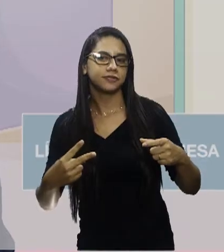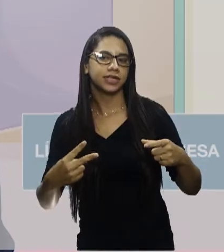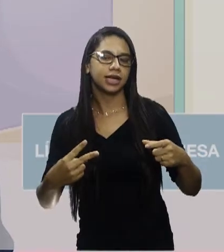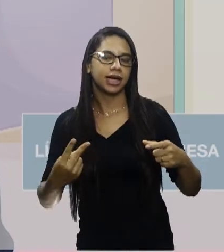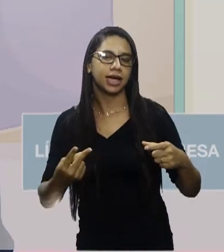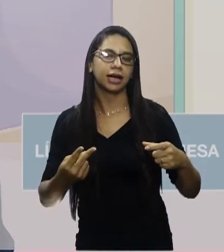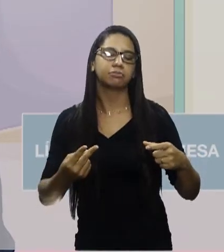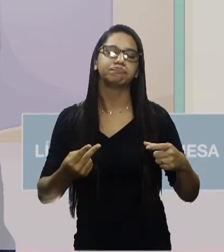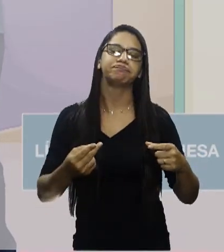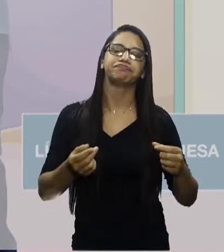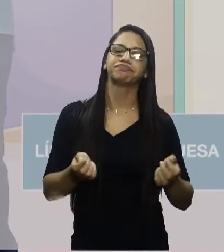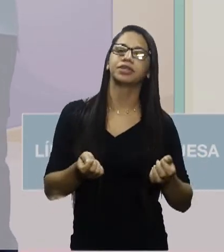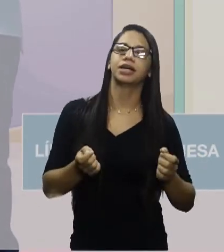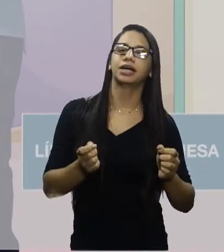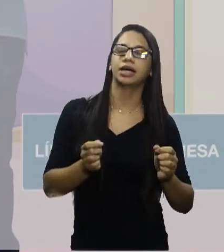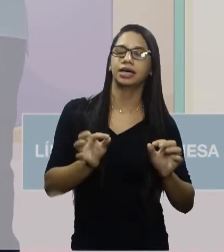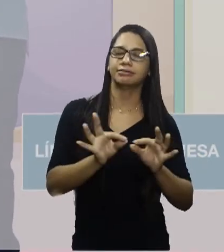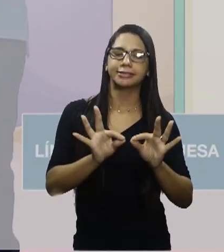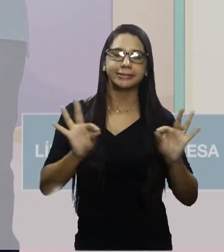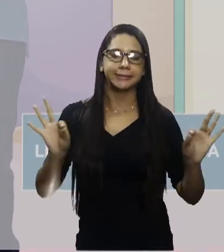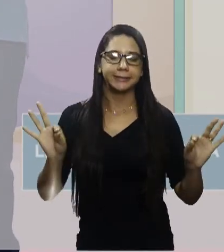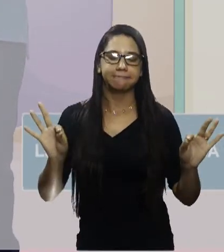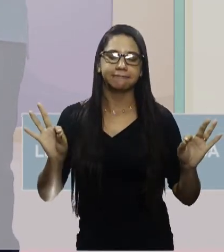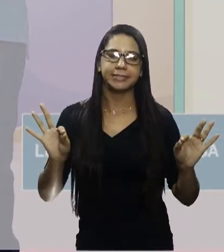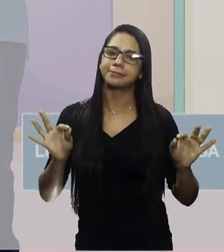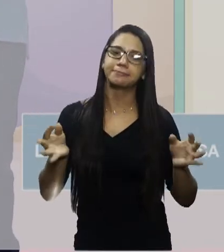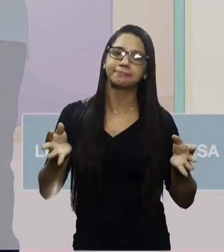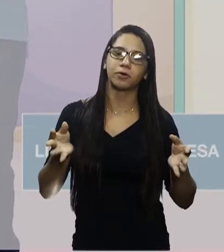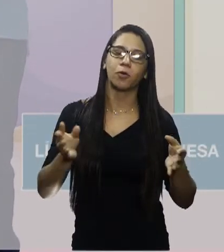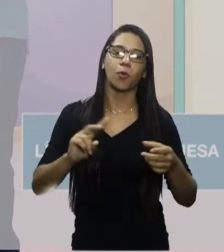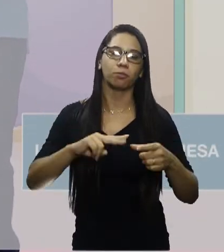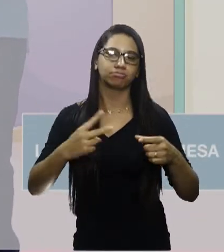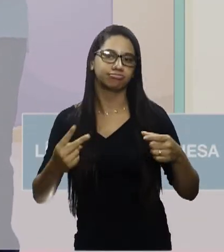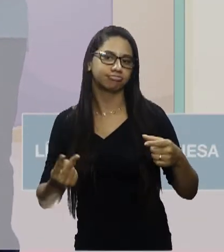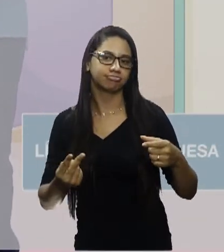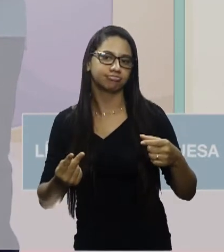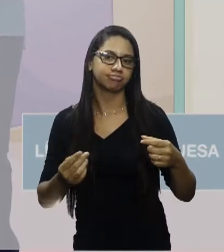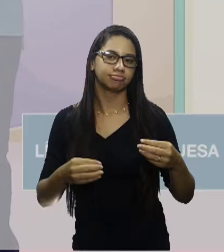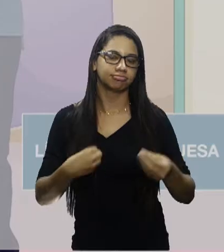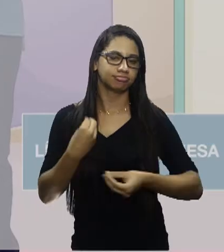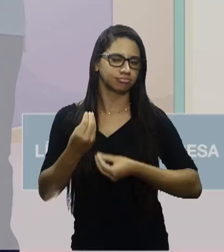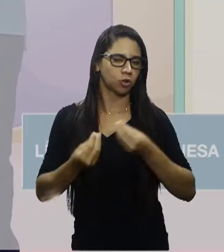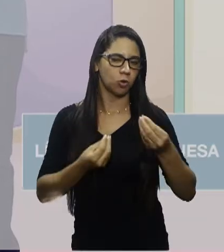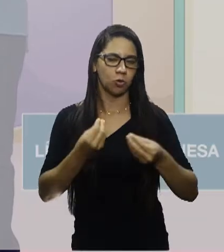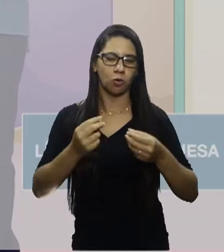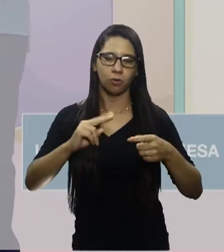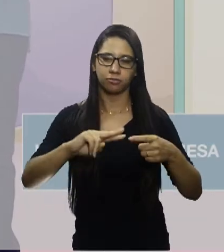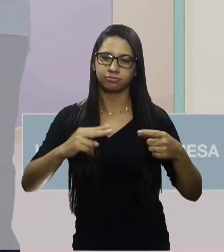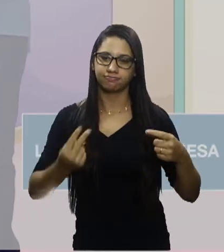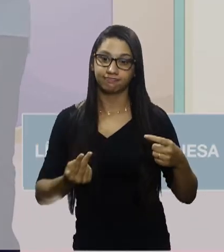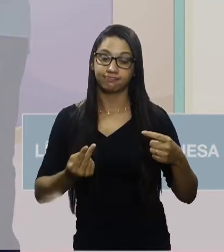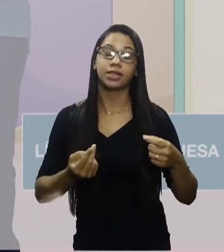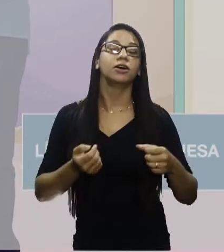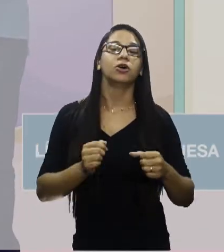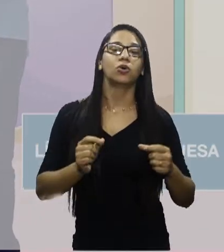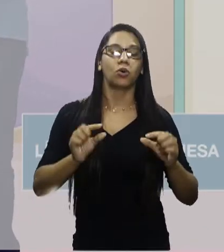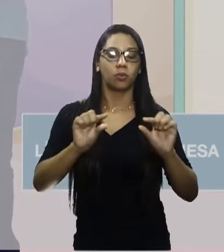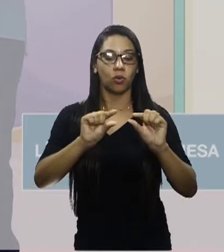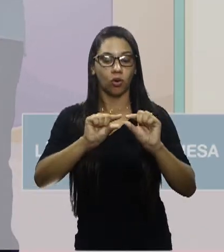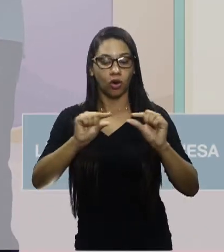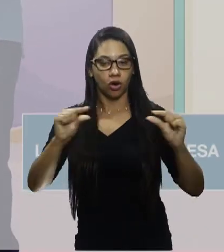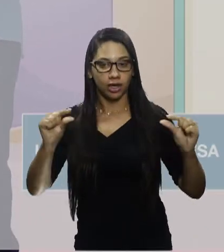esse período? Como vamos classificar? Então, gente vai ver que a gente vai poder classificar essas orações como orações independentes